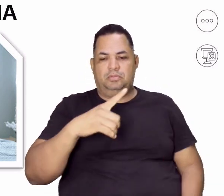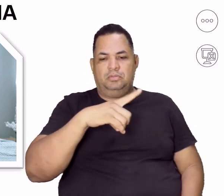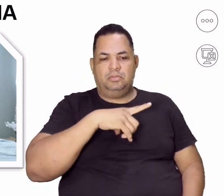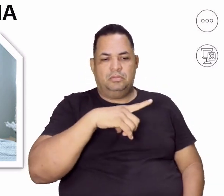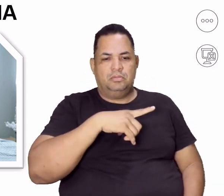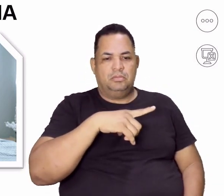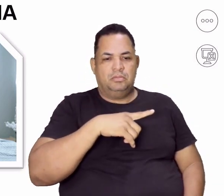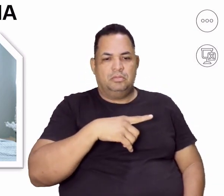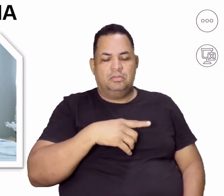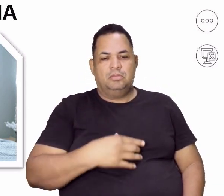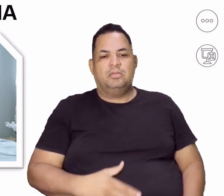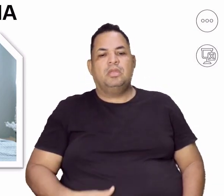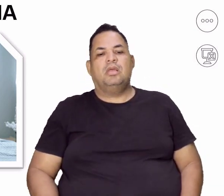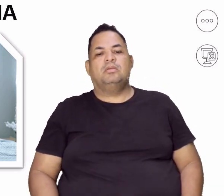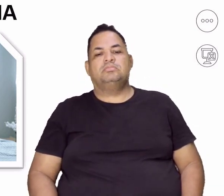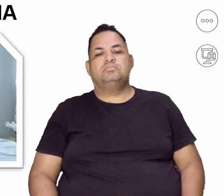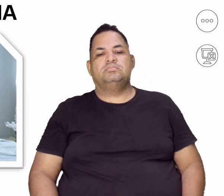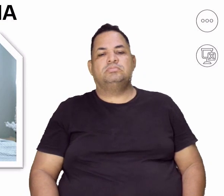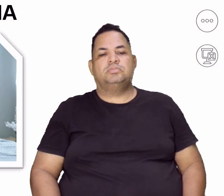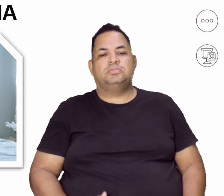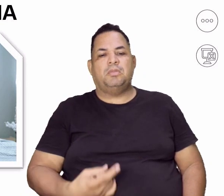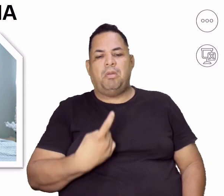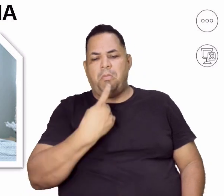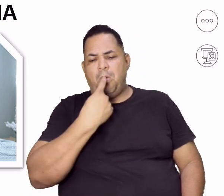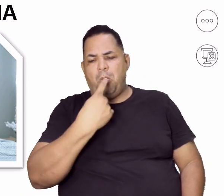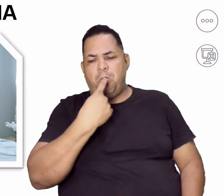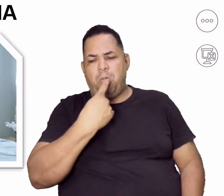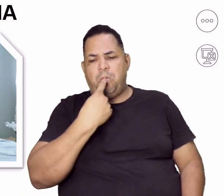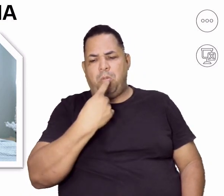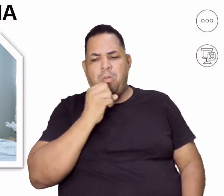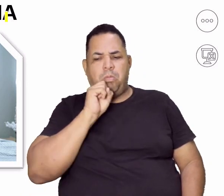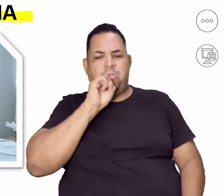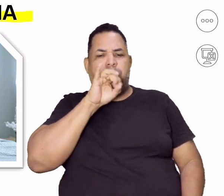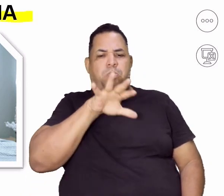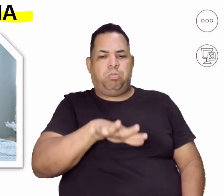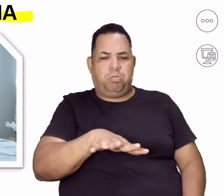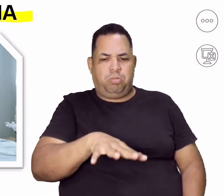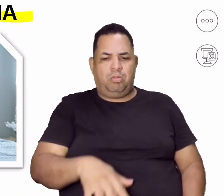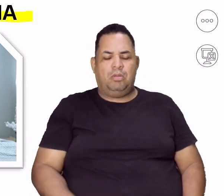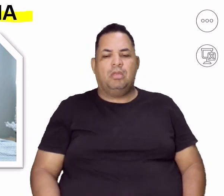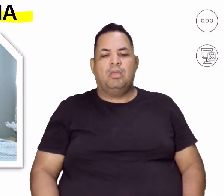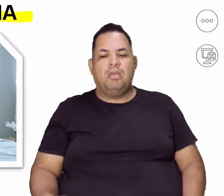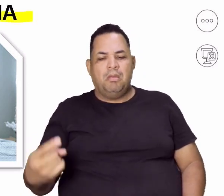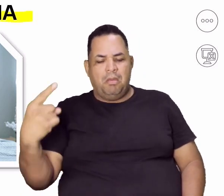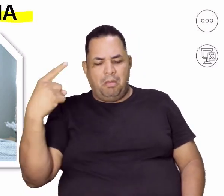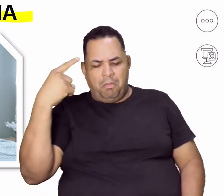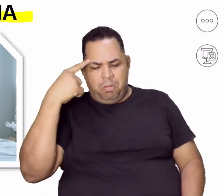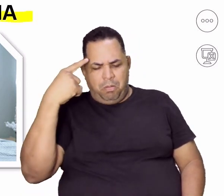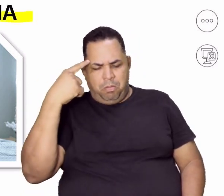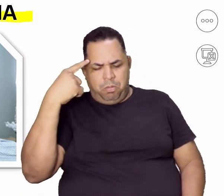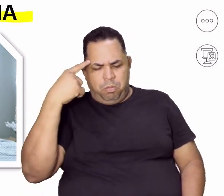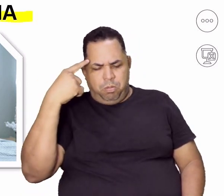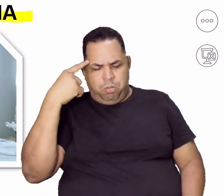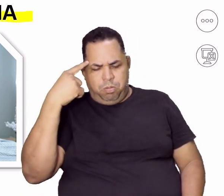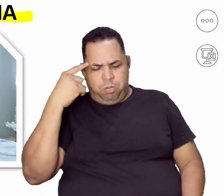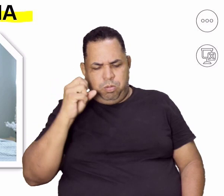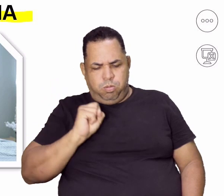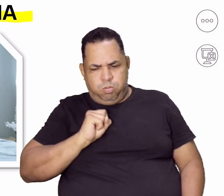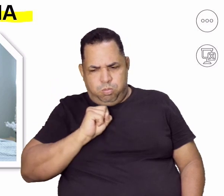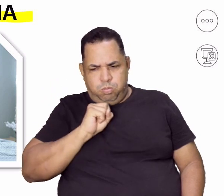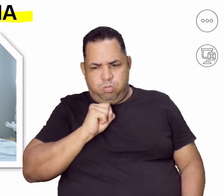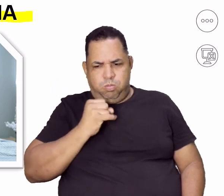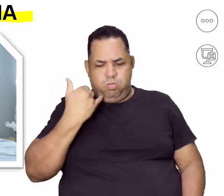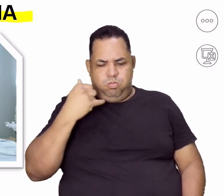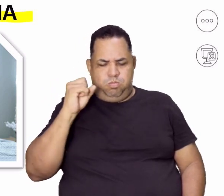a bulimia. Eu tenho aqui a anorexia e eu tenho a vigorexia, né? Pelas